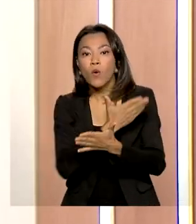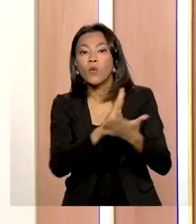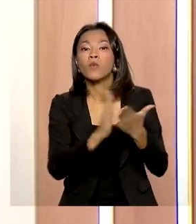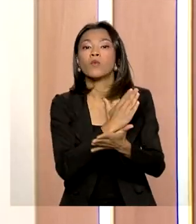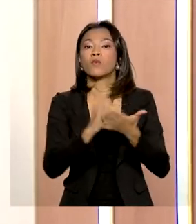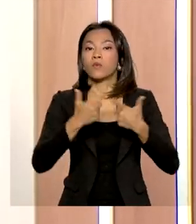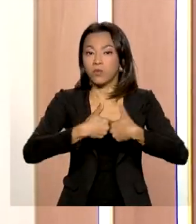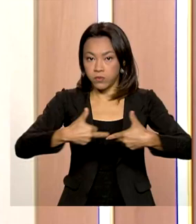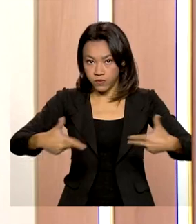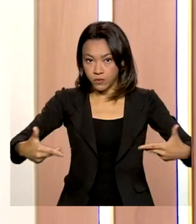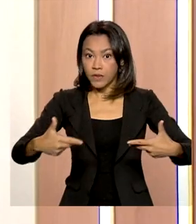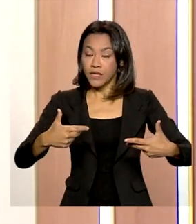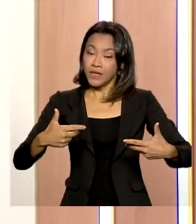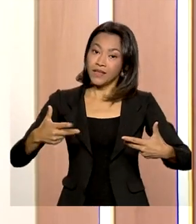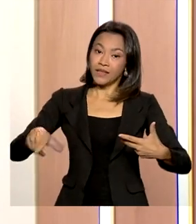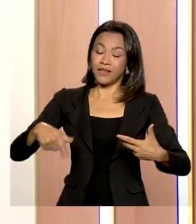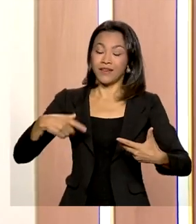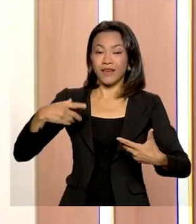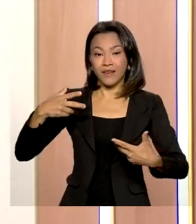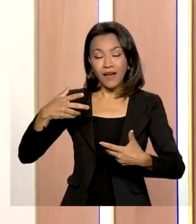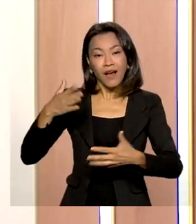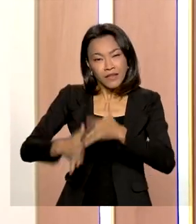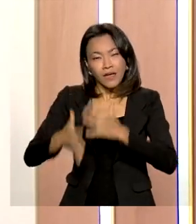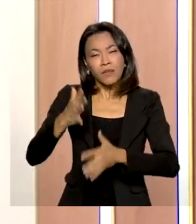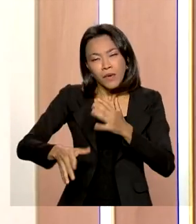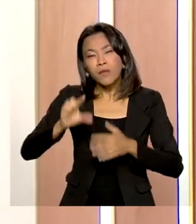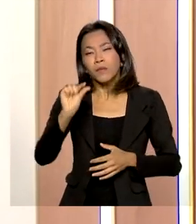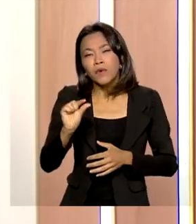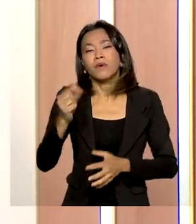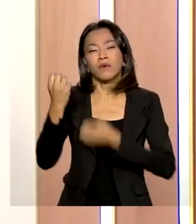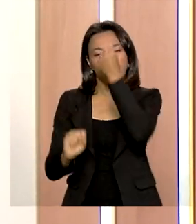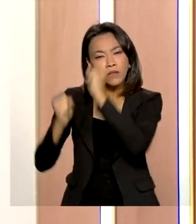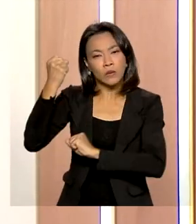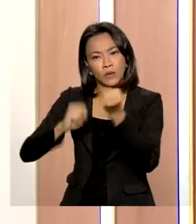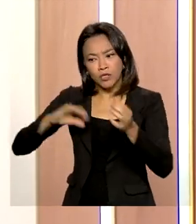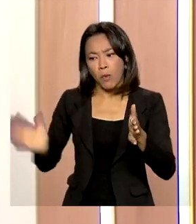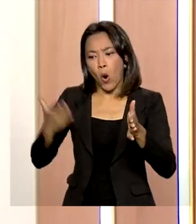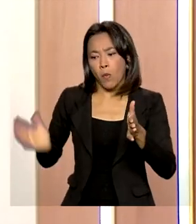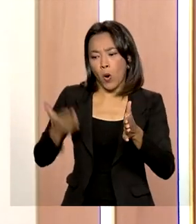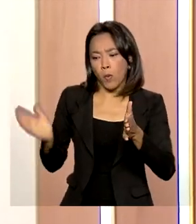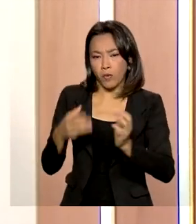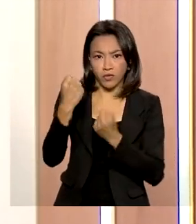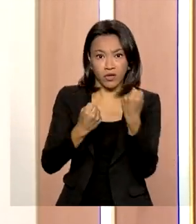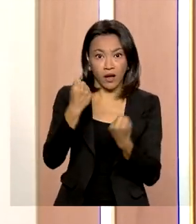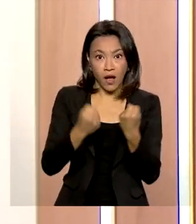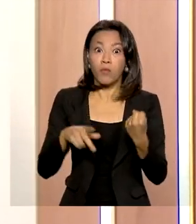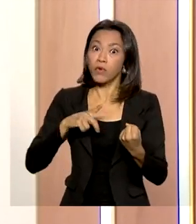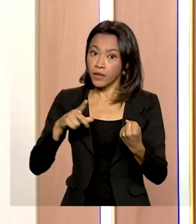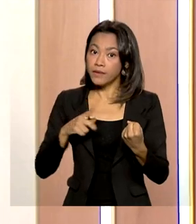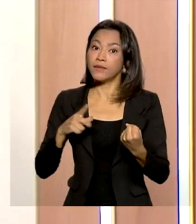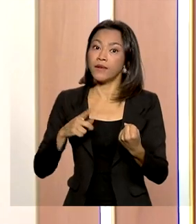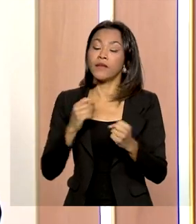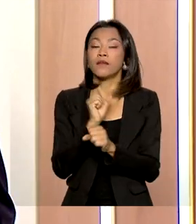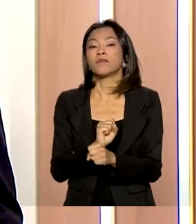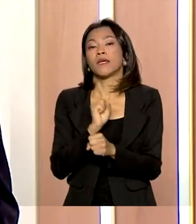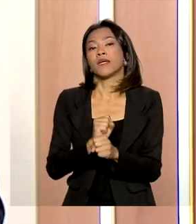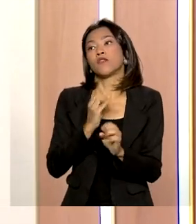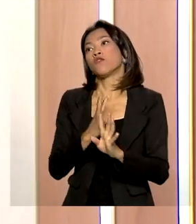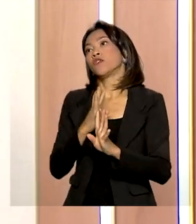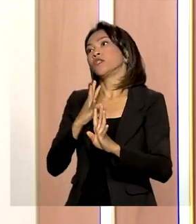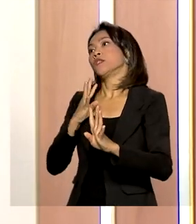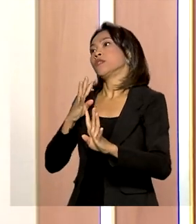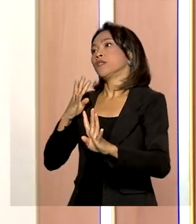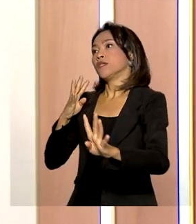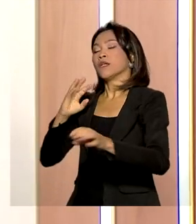que impediram que a indústria fabricasse ainda mais veículos, porque há uma demanda muito grande, inclusive fila de espera em